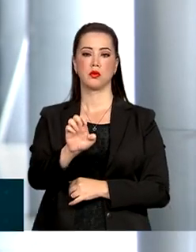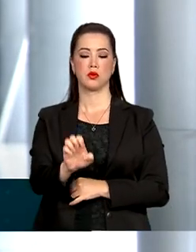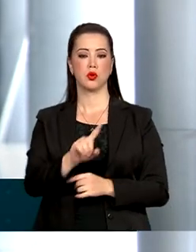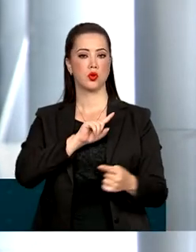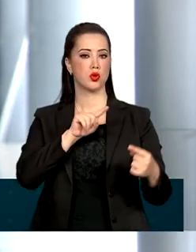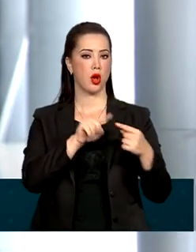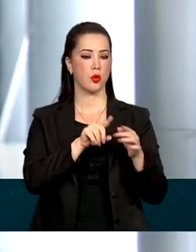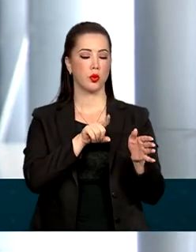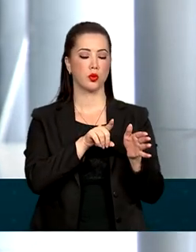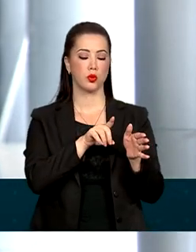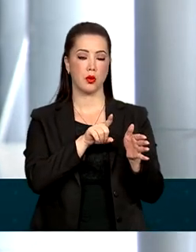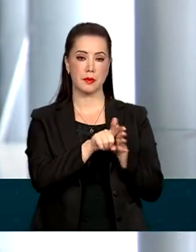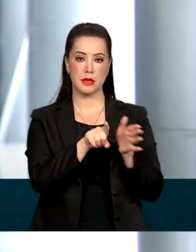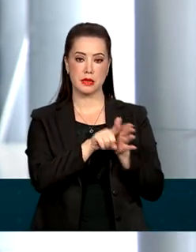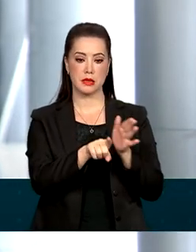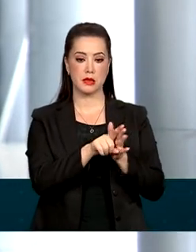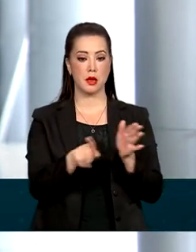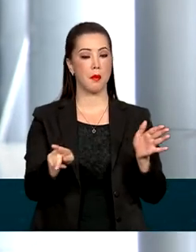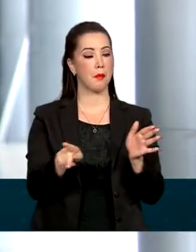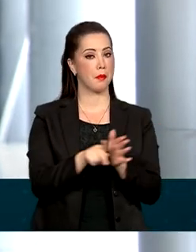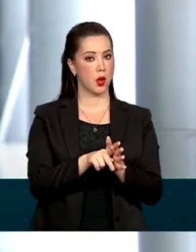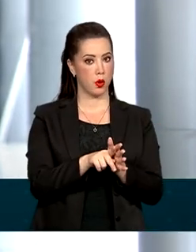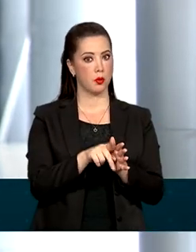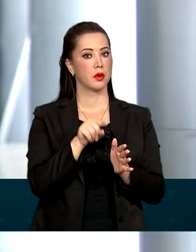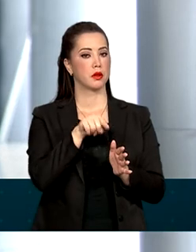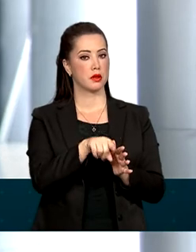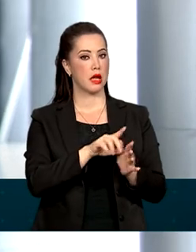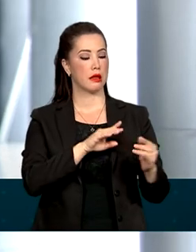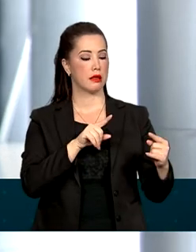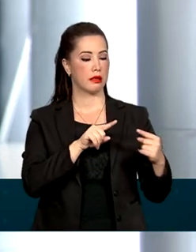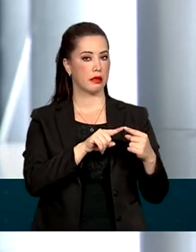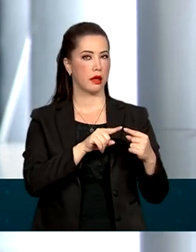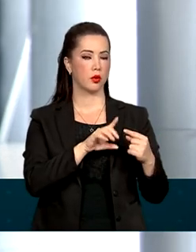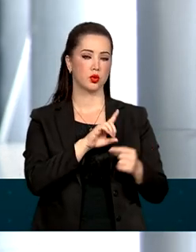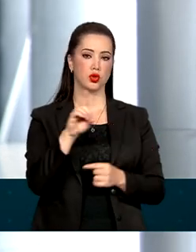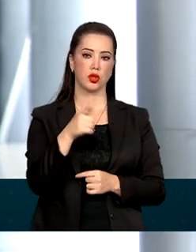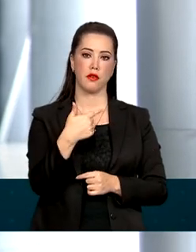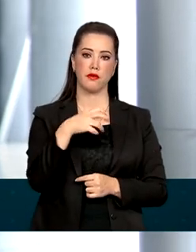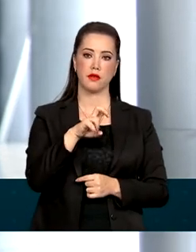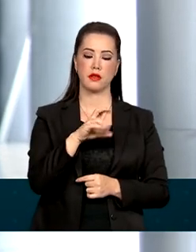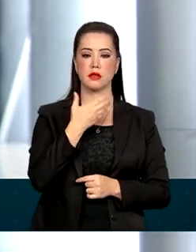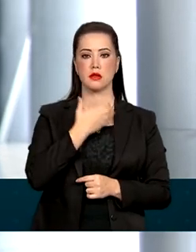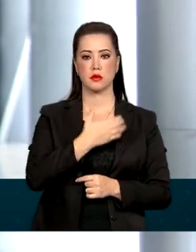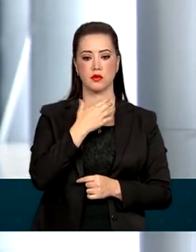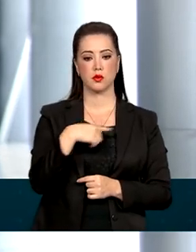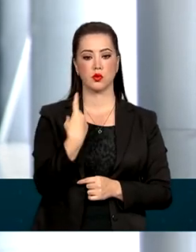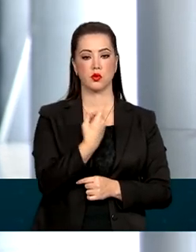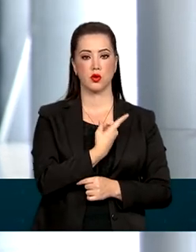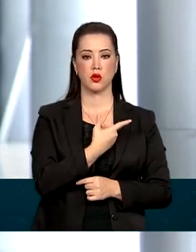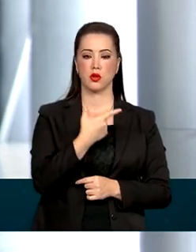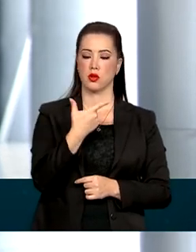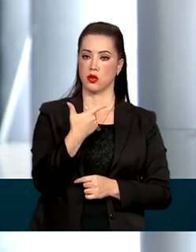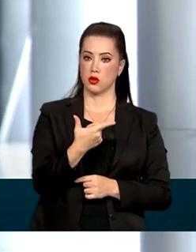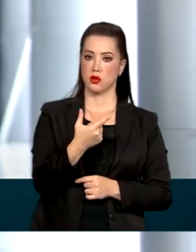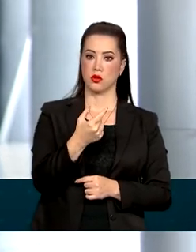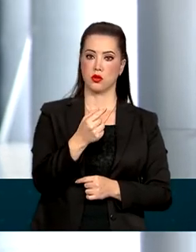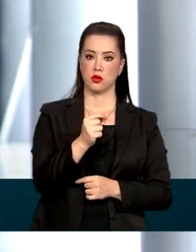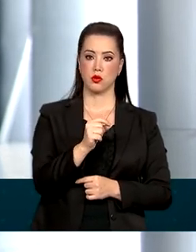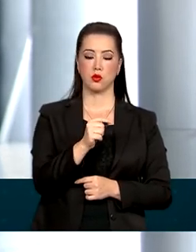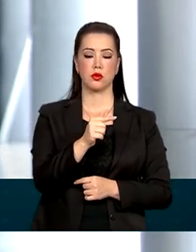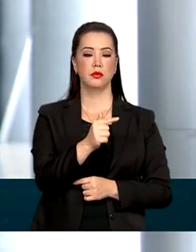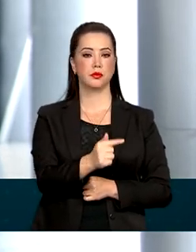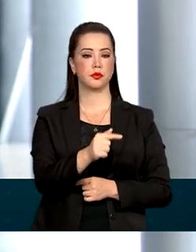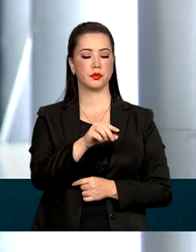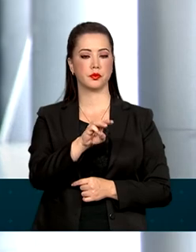com base nos dados coletados pelo Censo, até o dia 25 de dezembro. Somos 207 milhões e 800